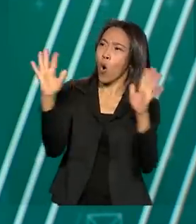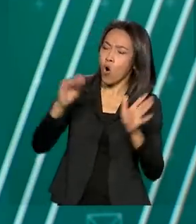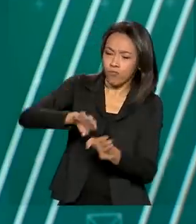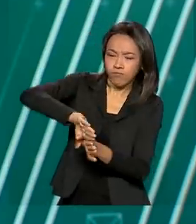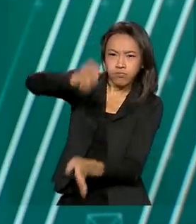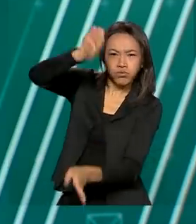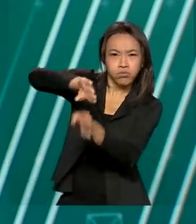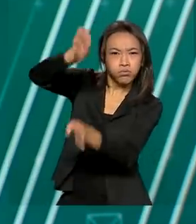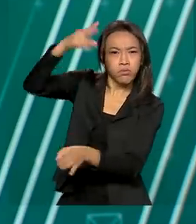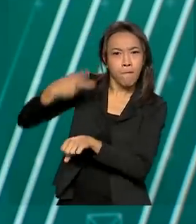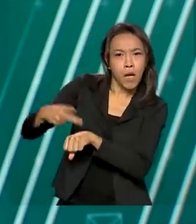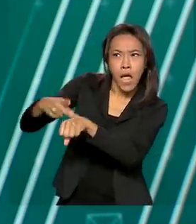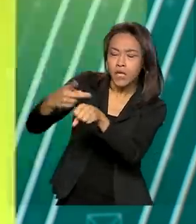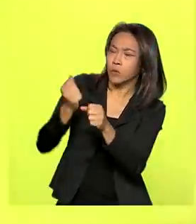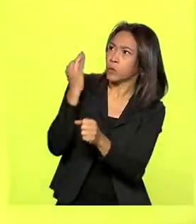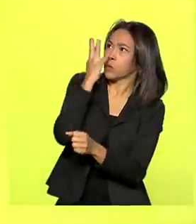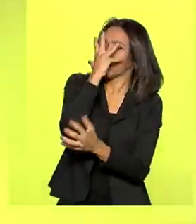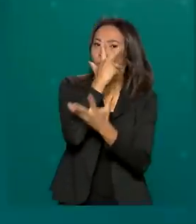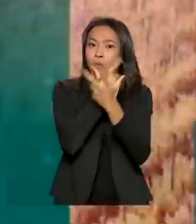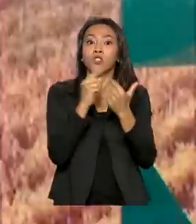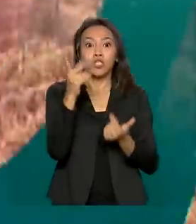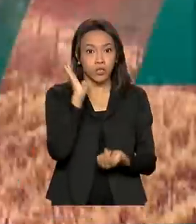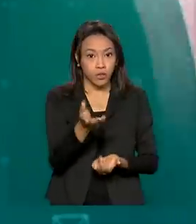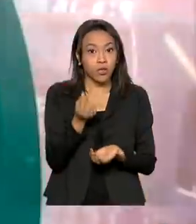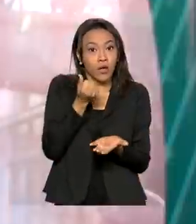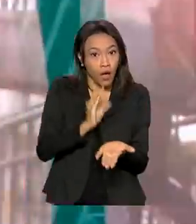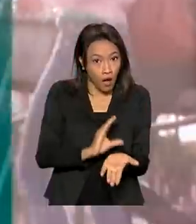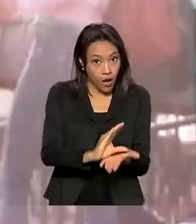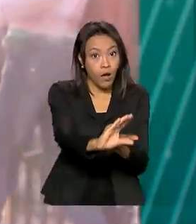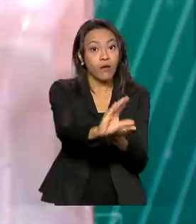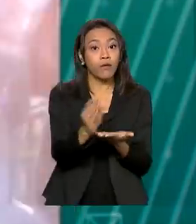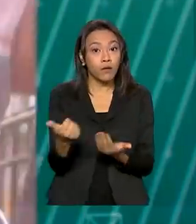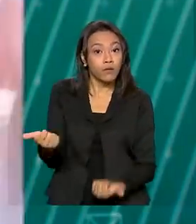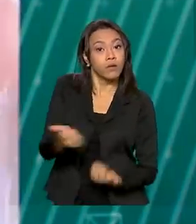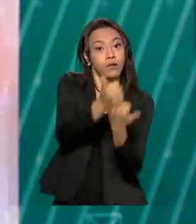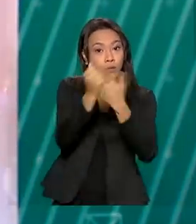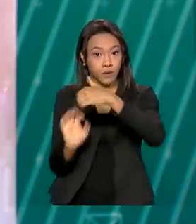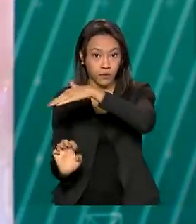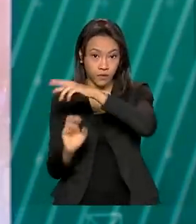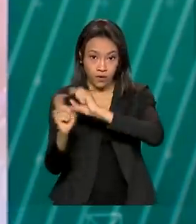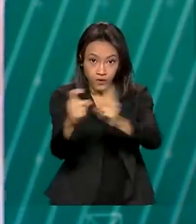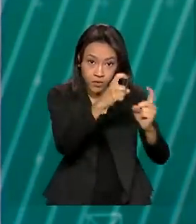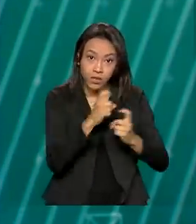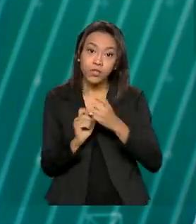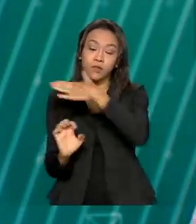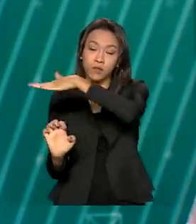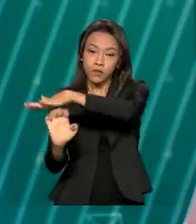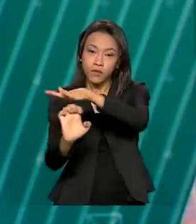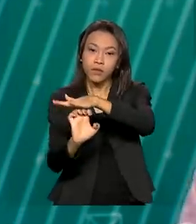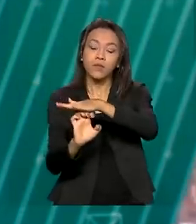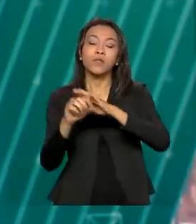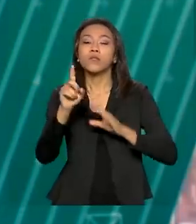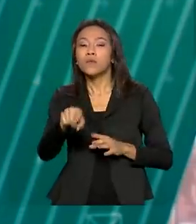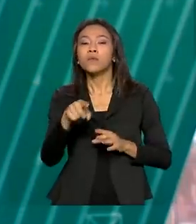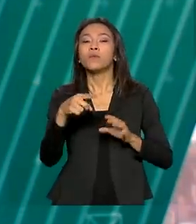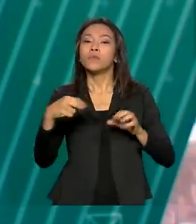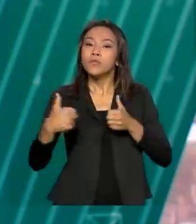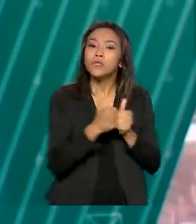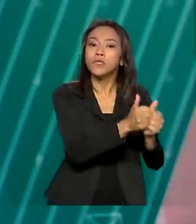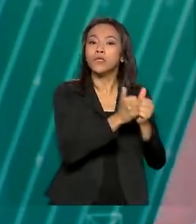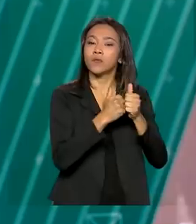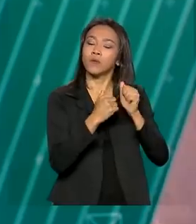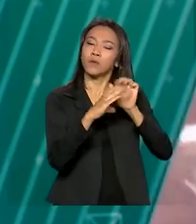já estão recebendo da iniciativa privada investimentos em instalações e serviços dentro do programa de concessões do governo federal.